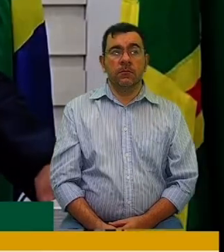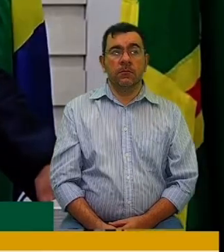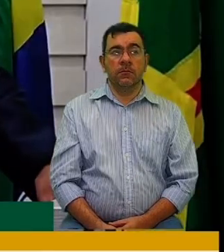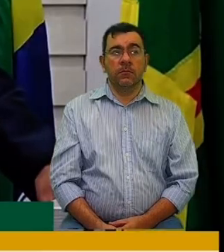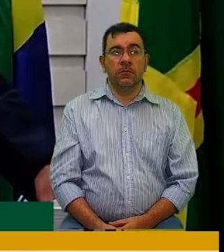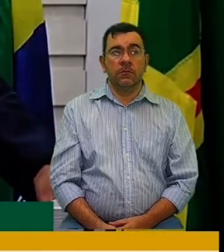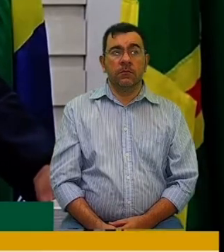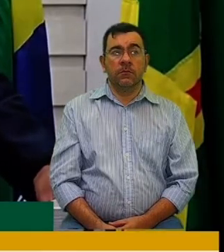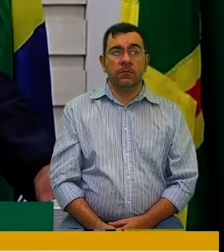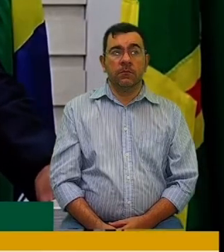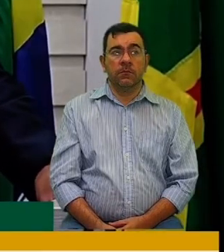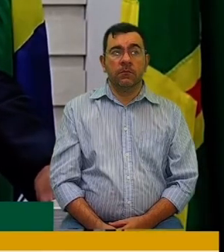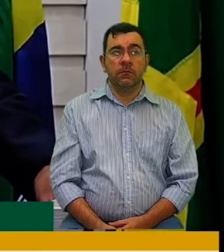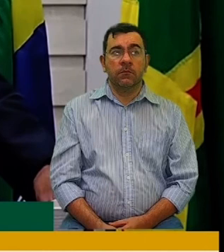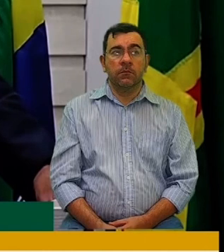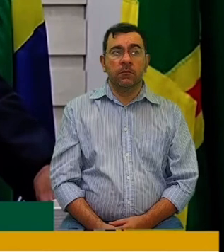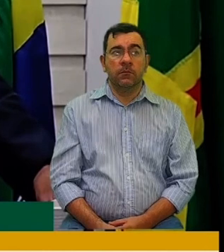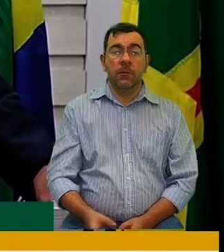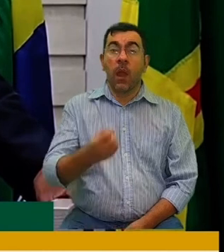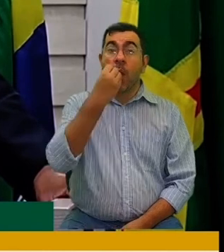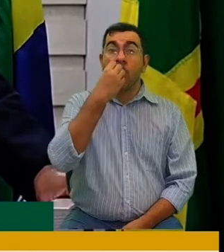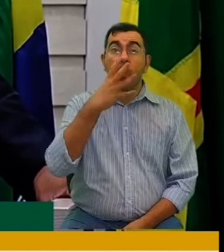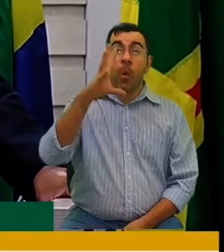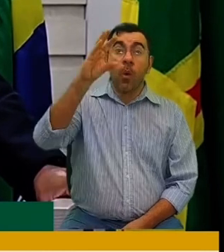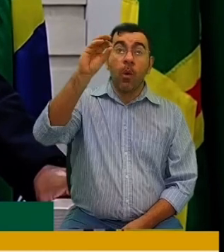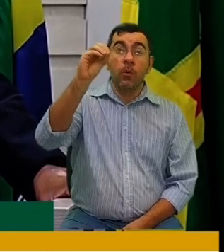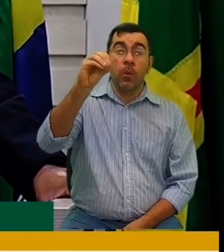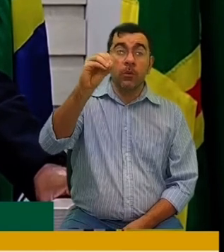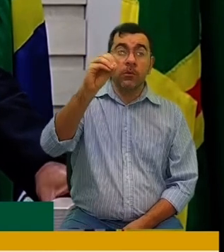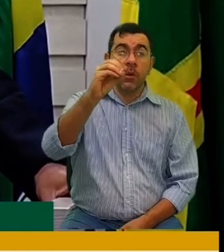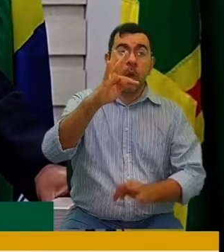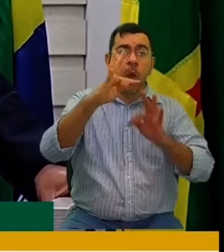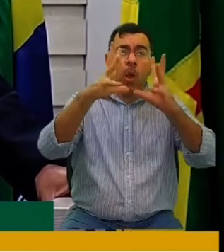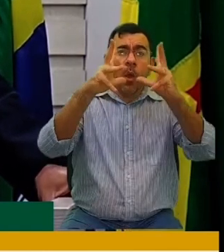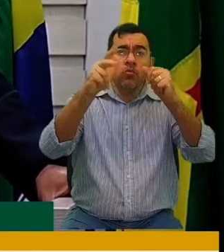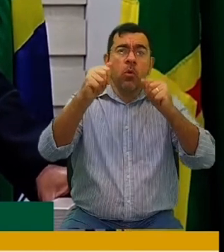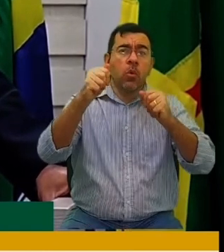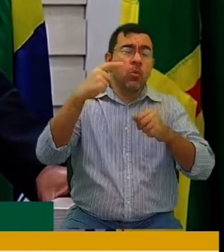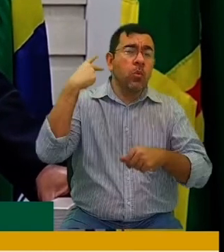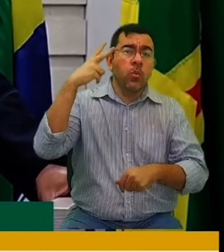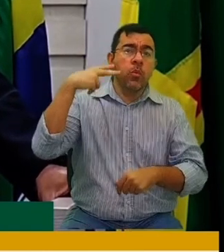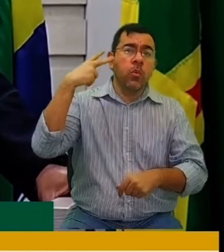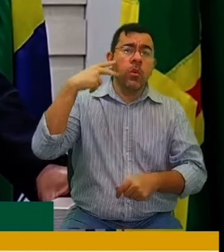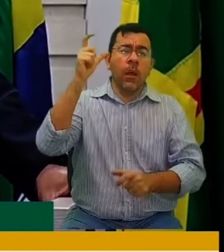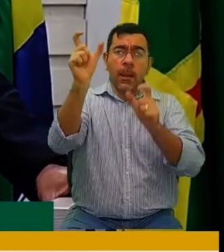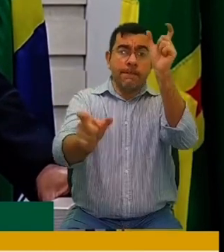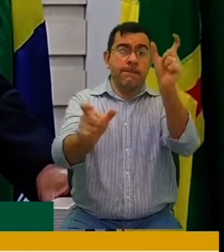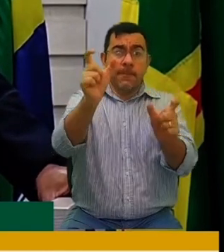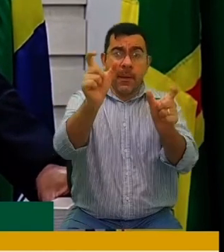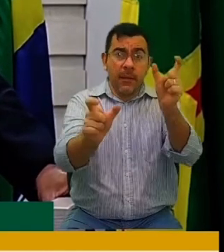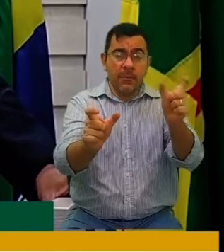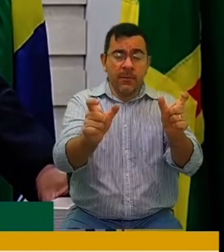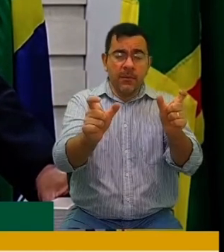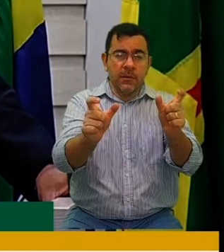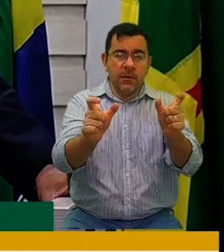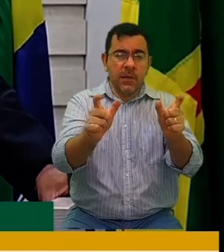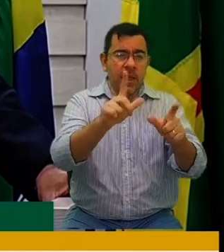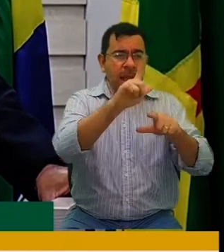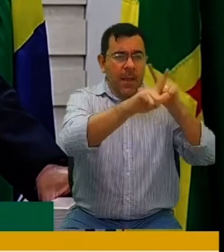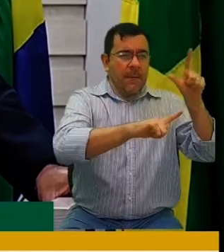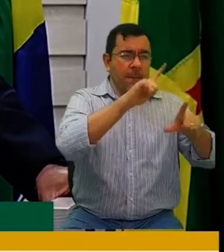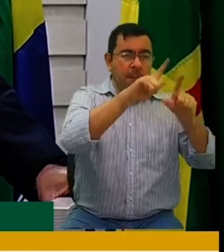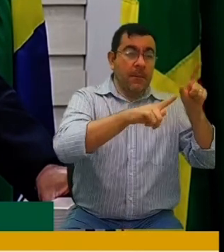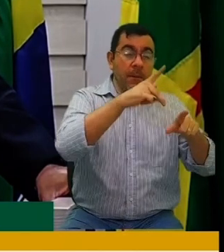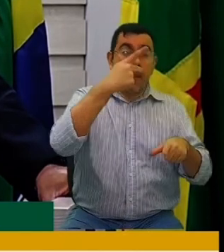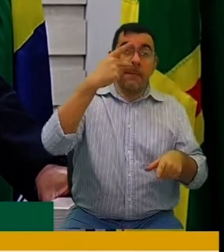Boa noite a todos os vereadores, público presente, aos meus assessores, Paulo Correia, Luciano